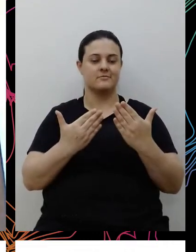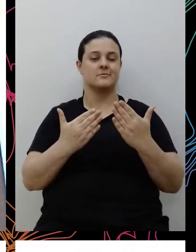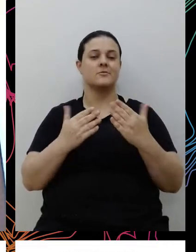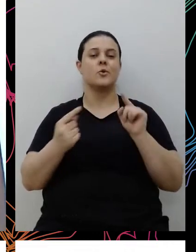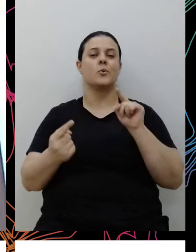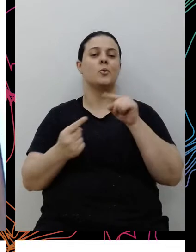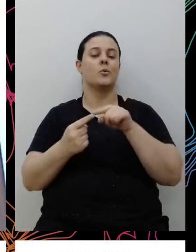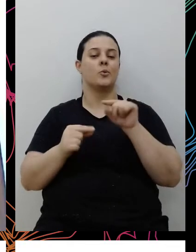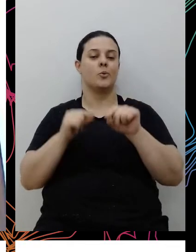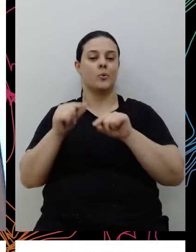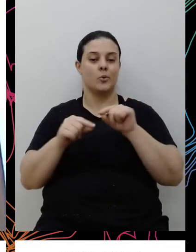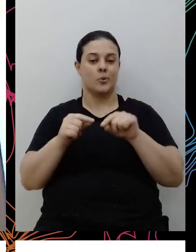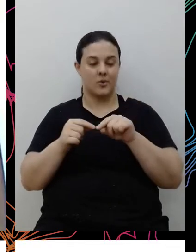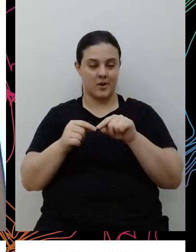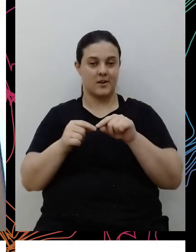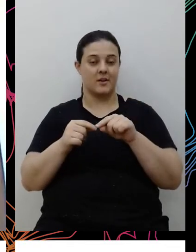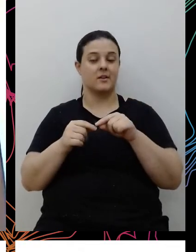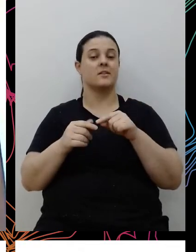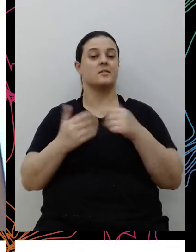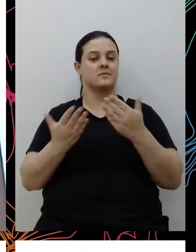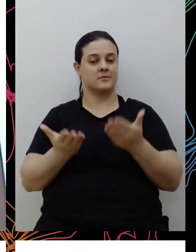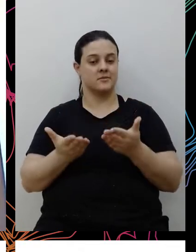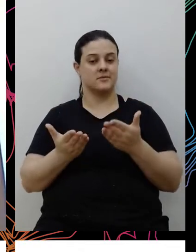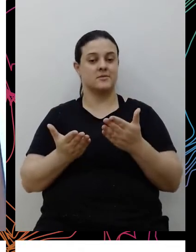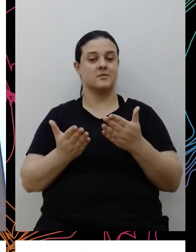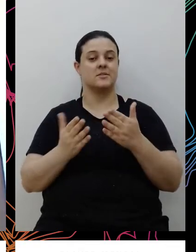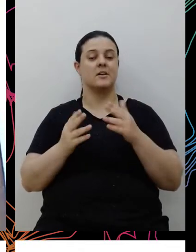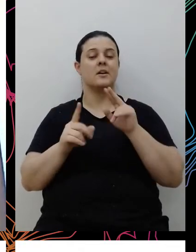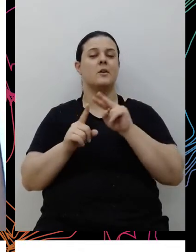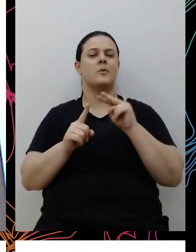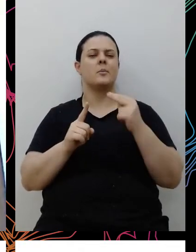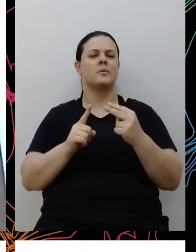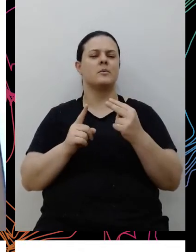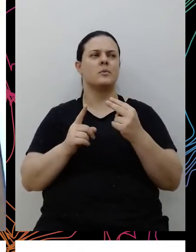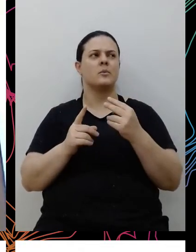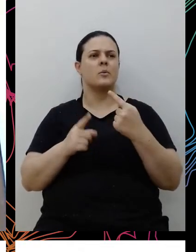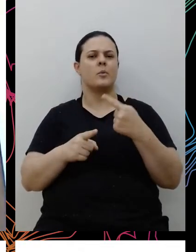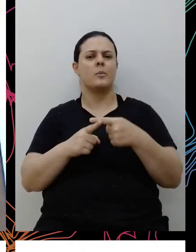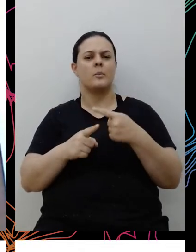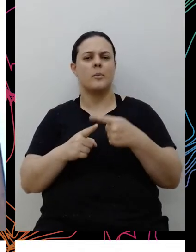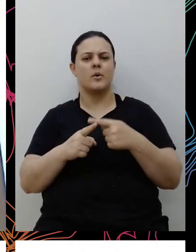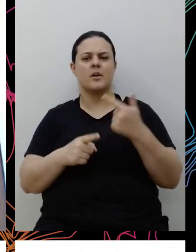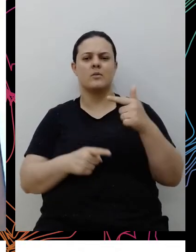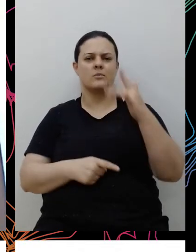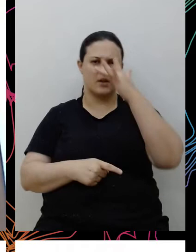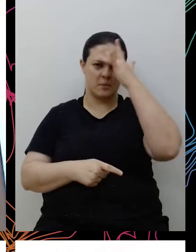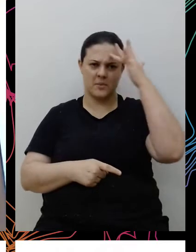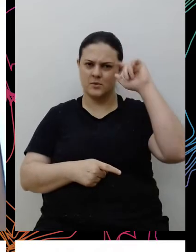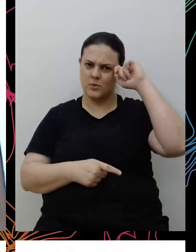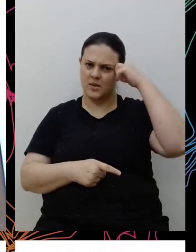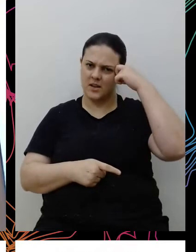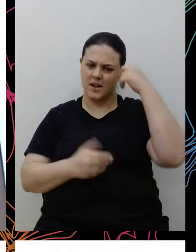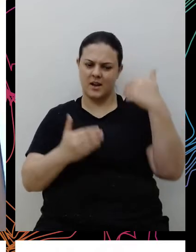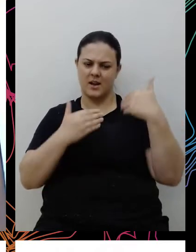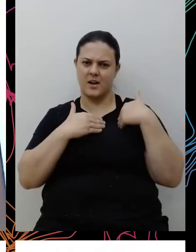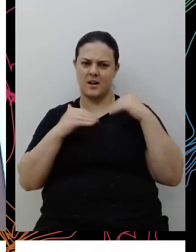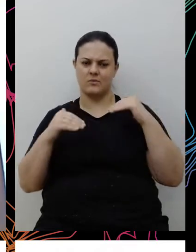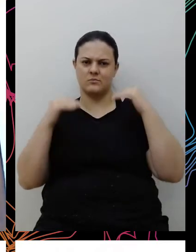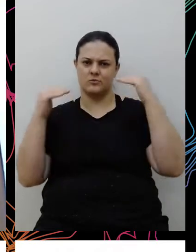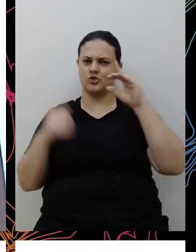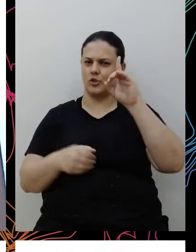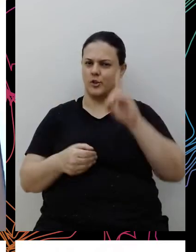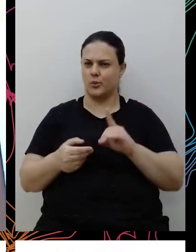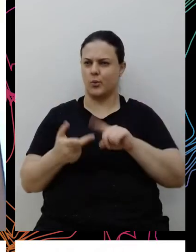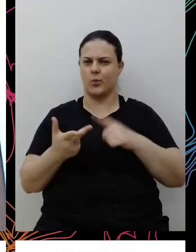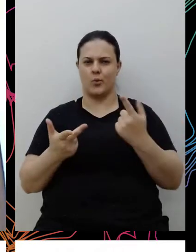A gente costuma muito trabalhar com elas a perspectiva de por que não se tem pessoas negras em cargos de liderança, né? E o que